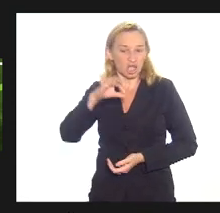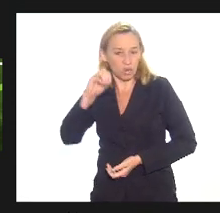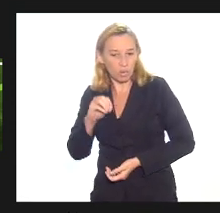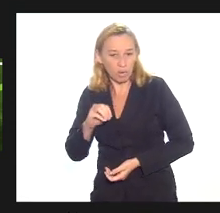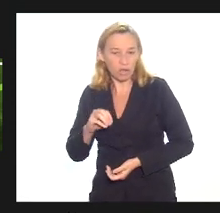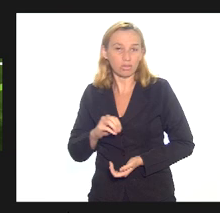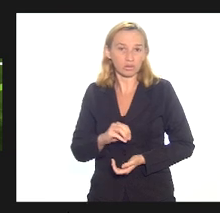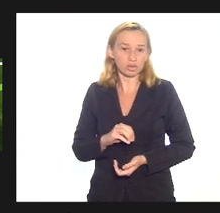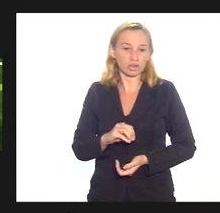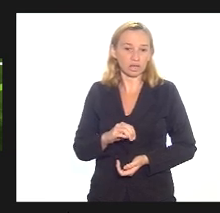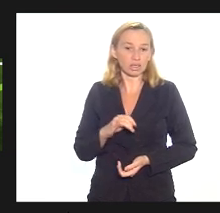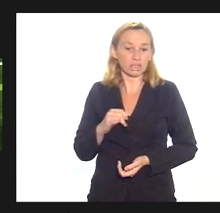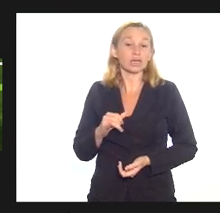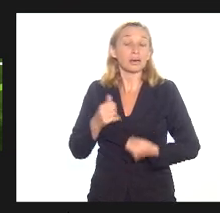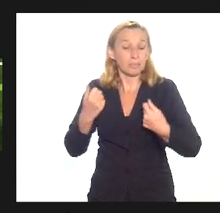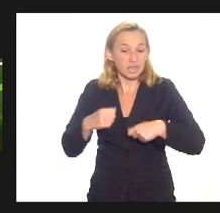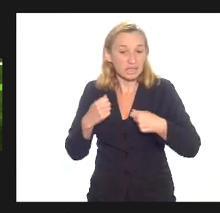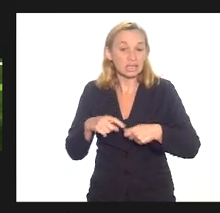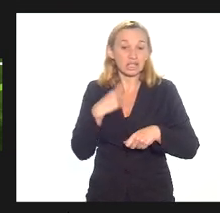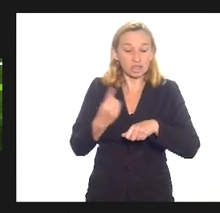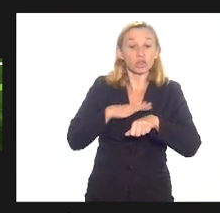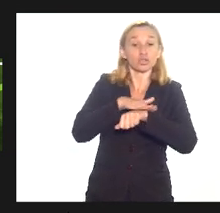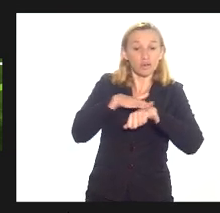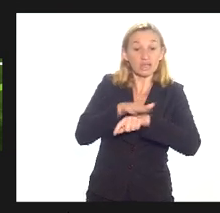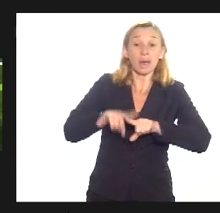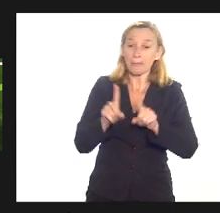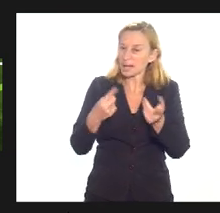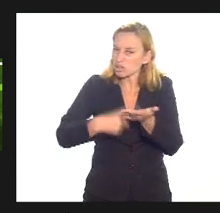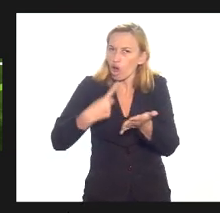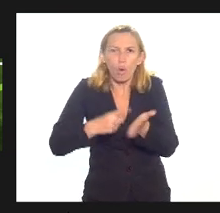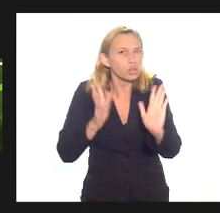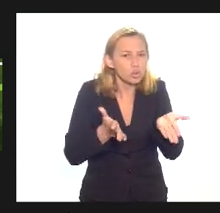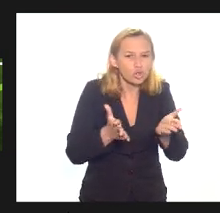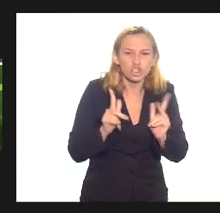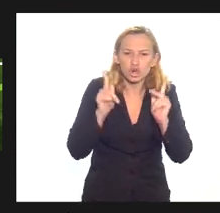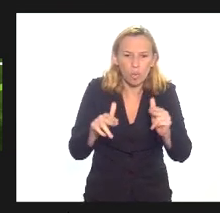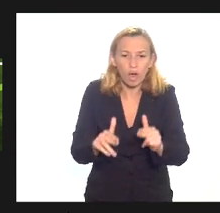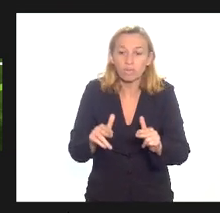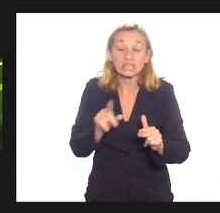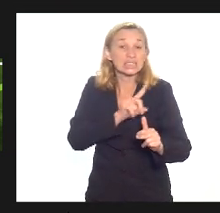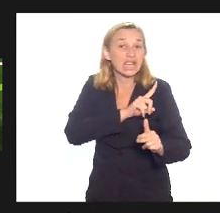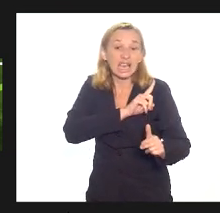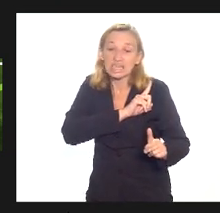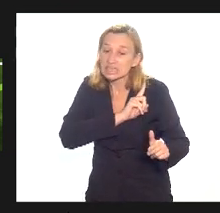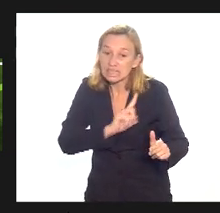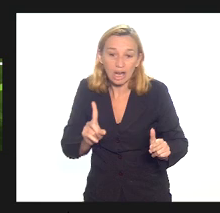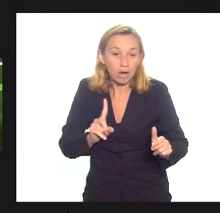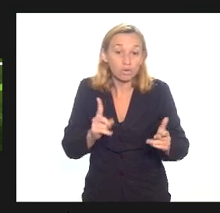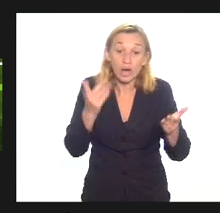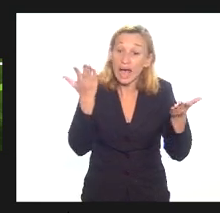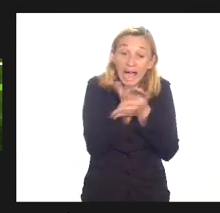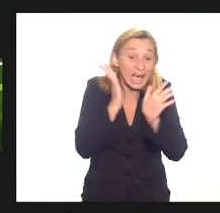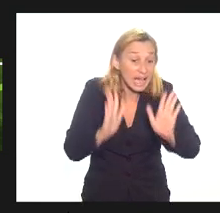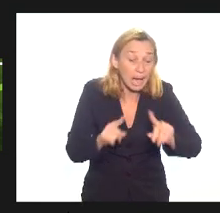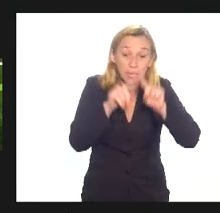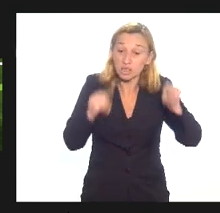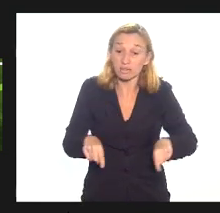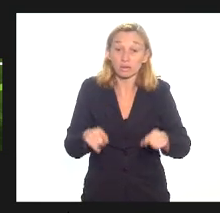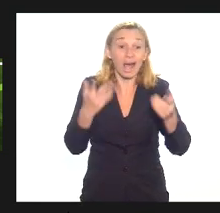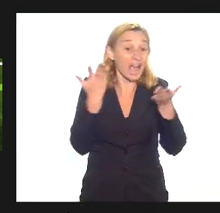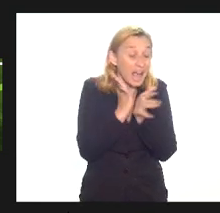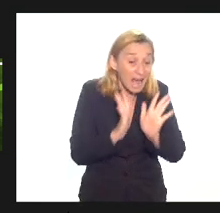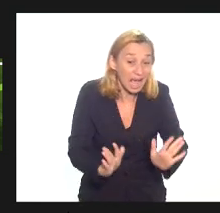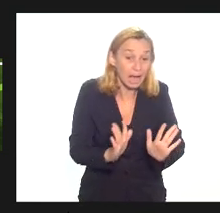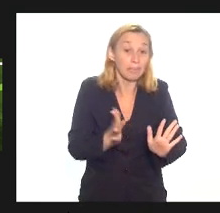nossa consideração da gente conversar entrar em entendimento mas esse acordo hoje do jeito que está acaba com o servidor e acabando com o